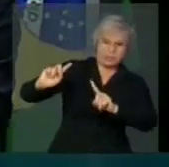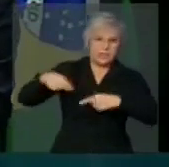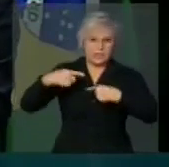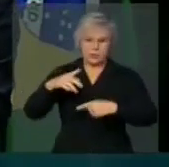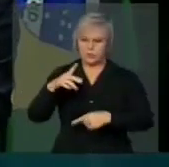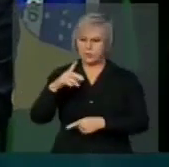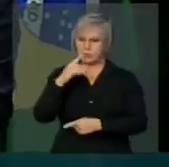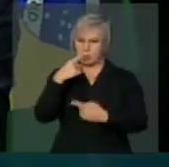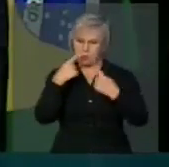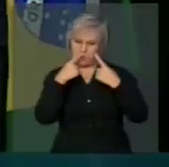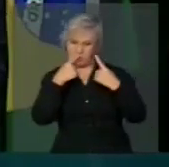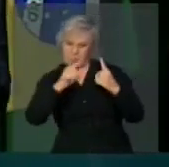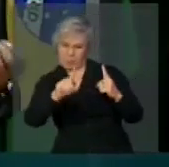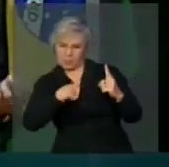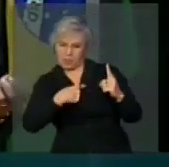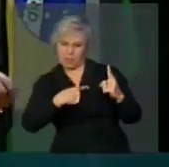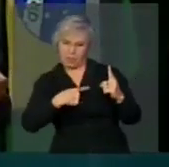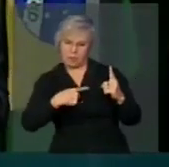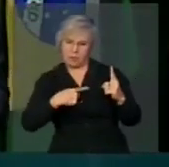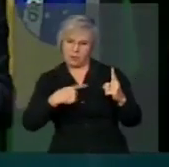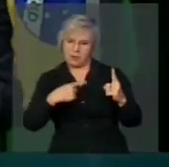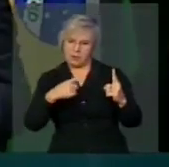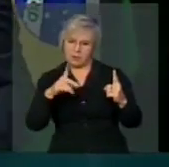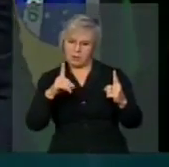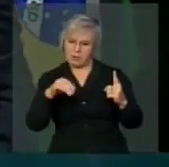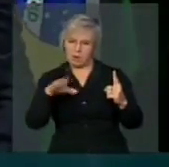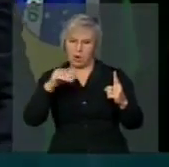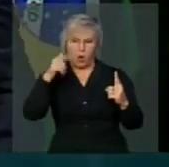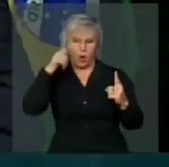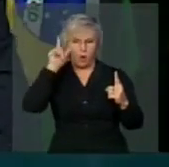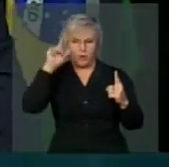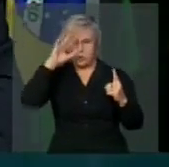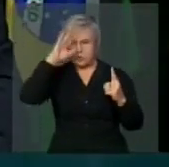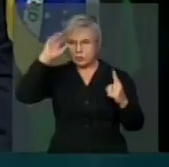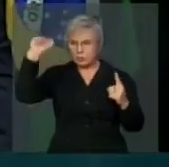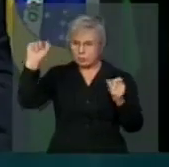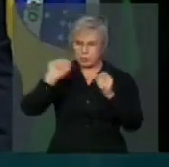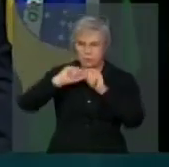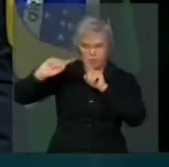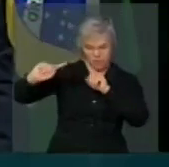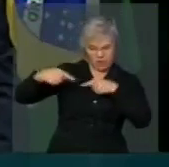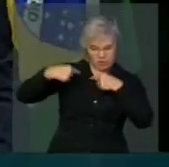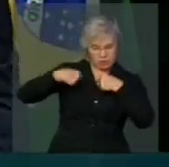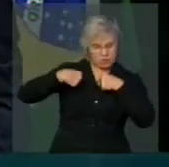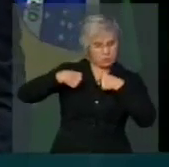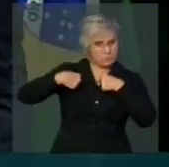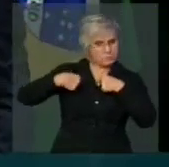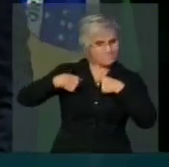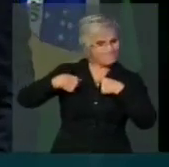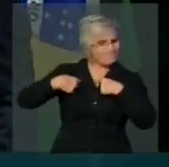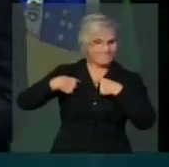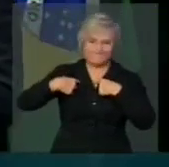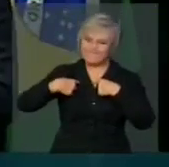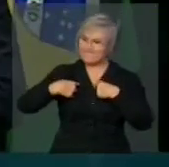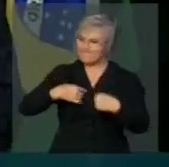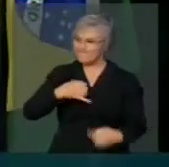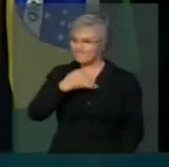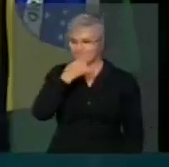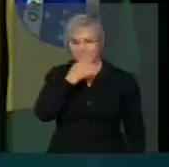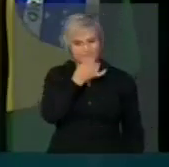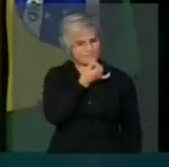dessa que foi feita ontem pelo Supremo Tribunal Federal. É lamentável, é